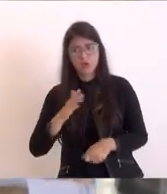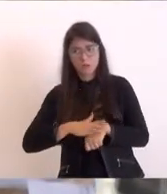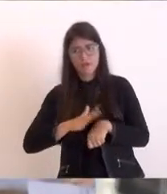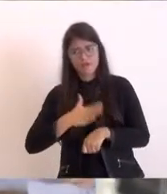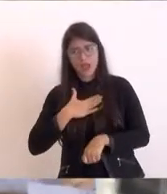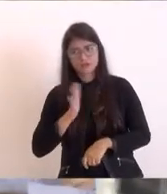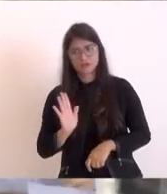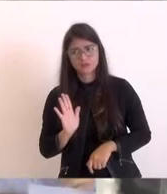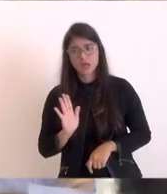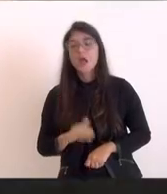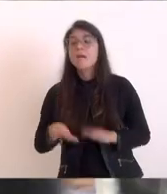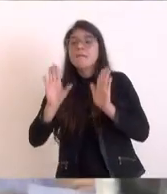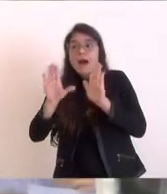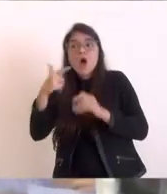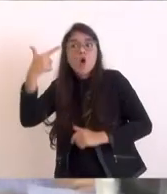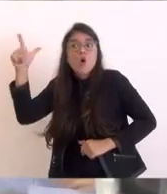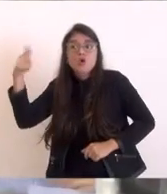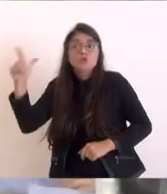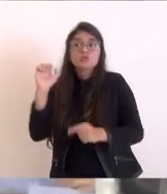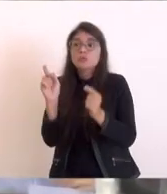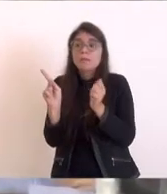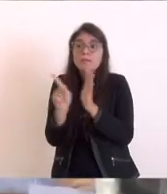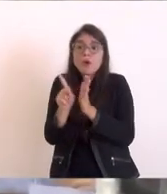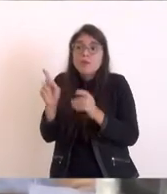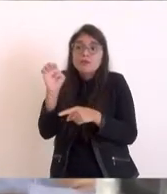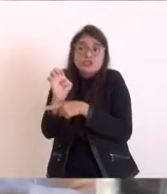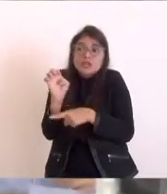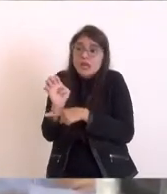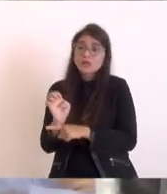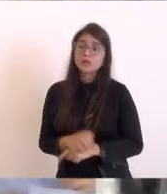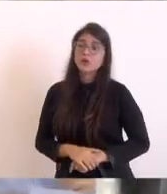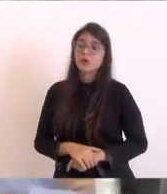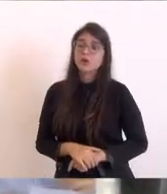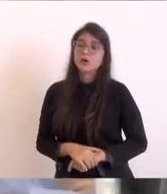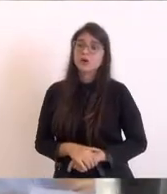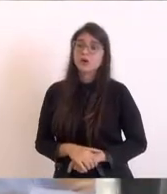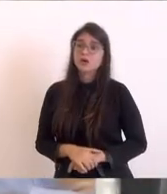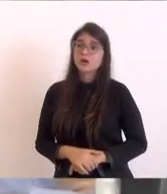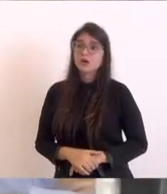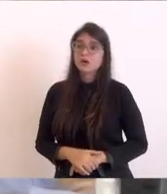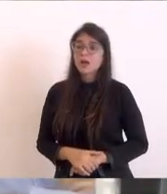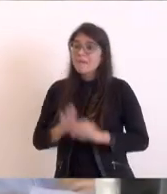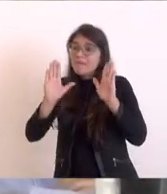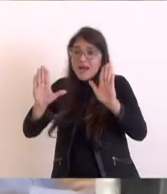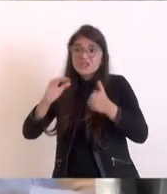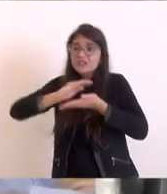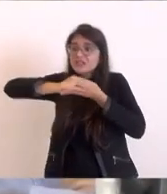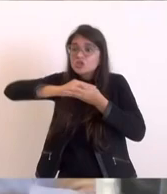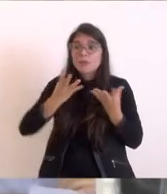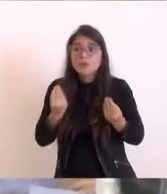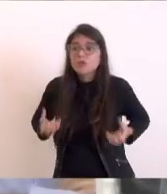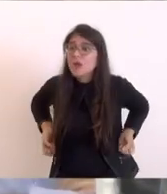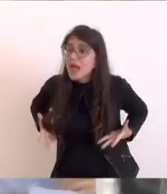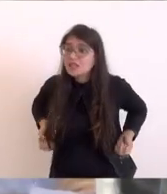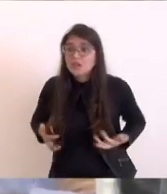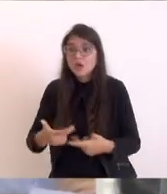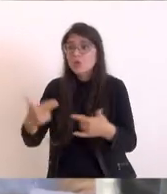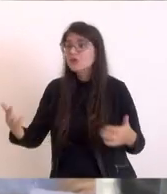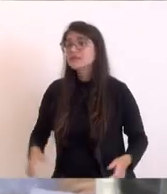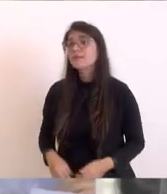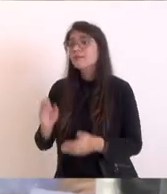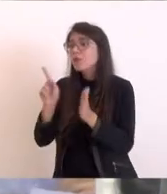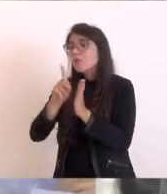a conserva é do DR, mas quem faz toda a conserva da rodovia nossa é das outras. Eu não tenho vergonha de falar, não,